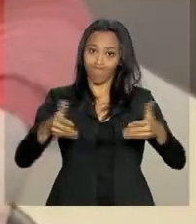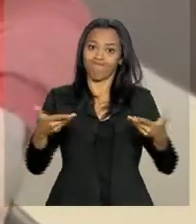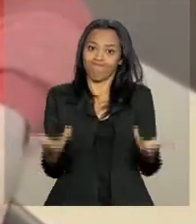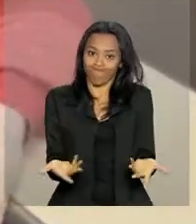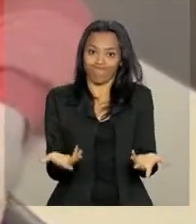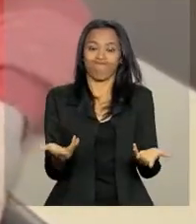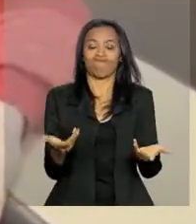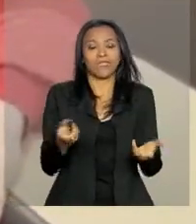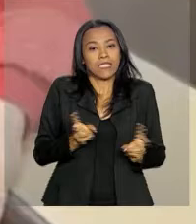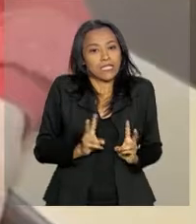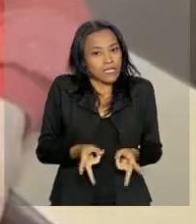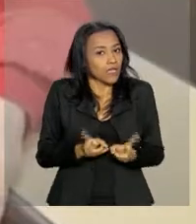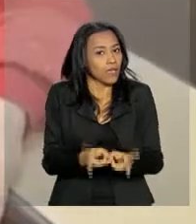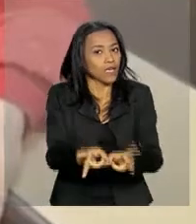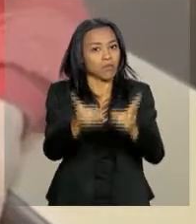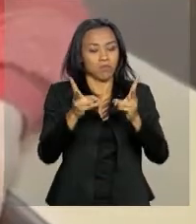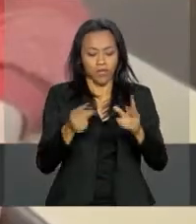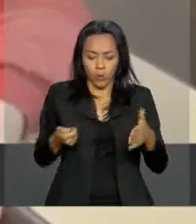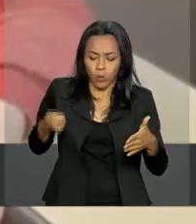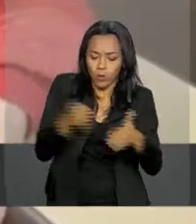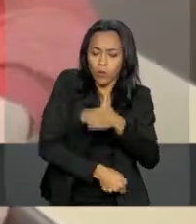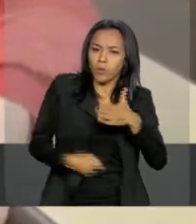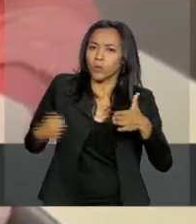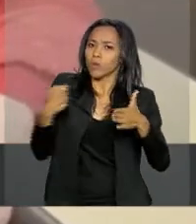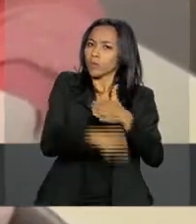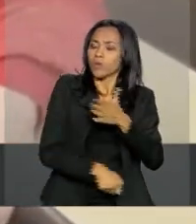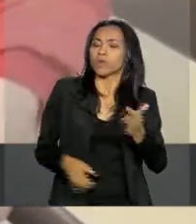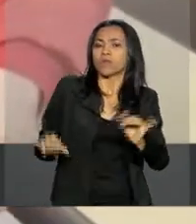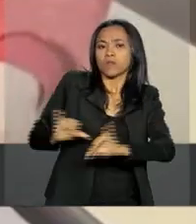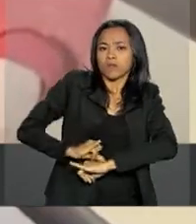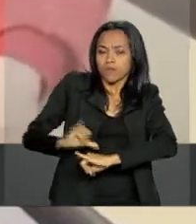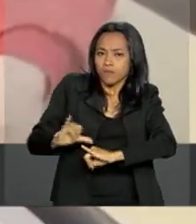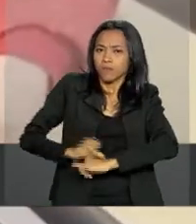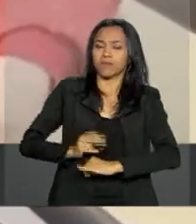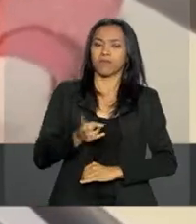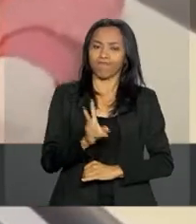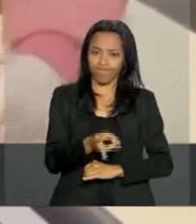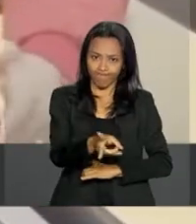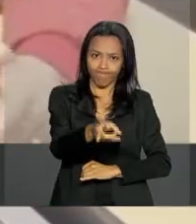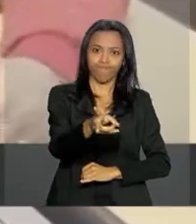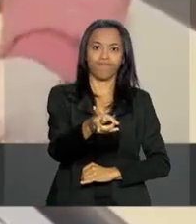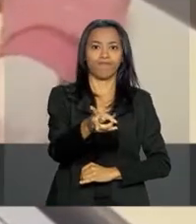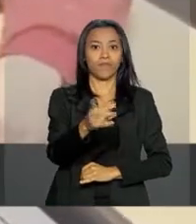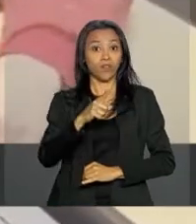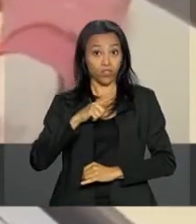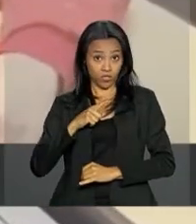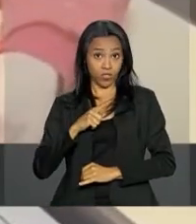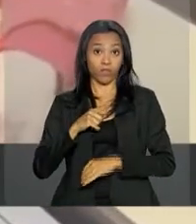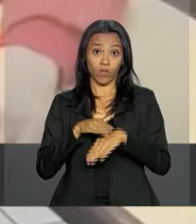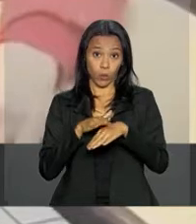Sempre com muita batalha, com muito sofrimento. Eu tive